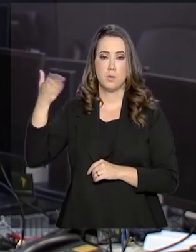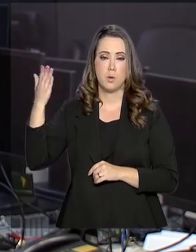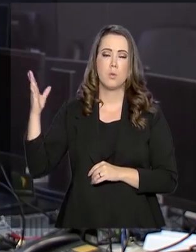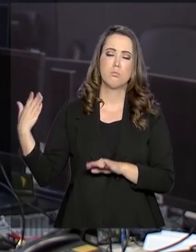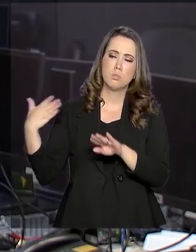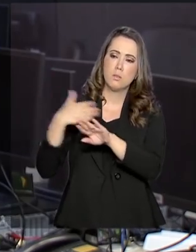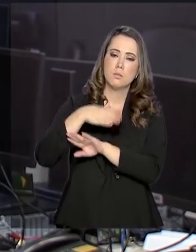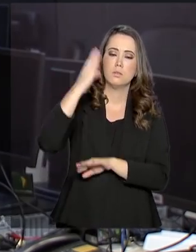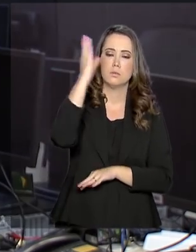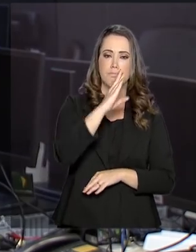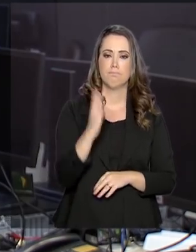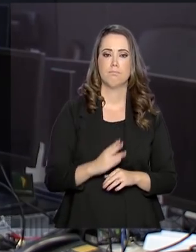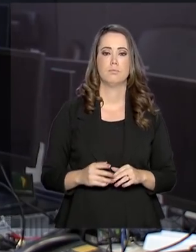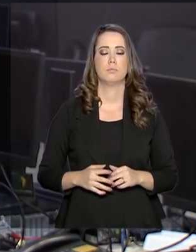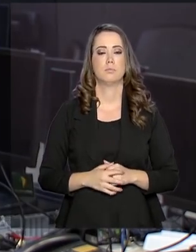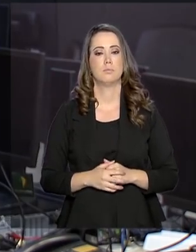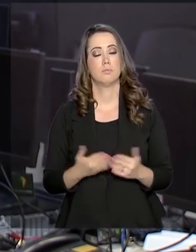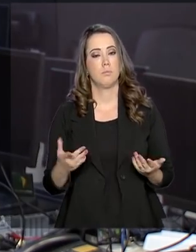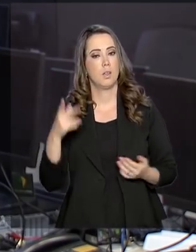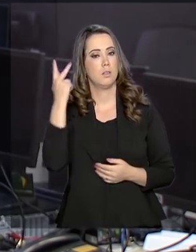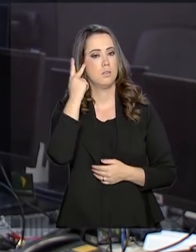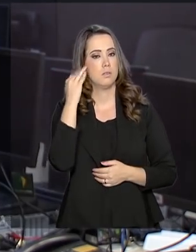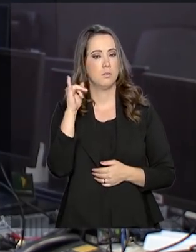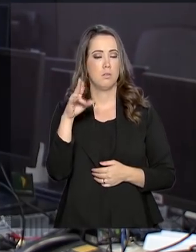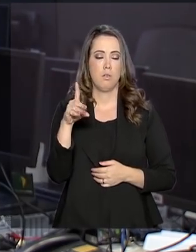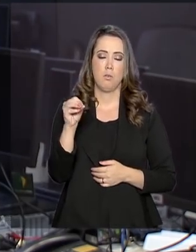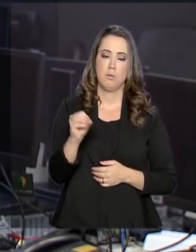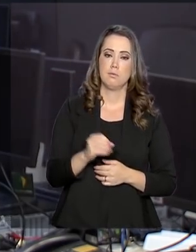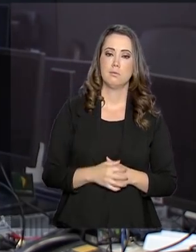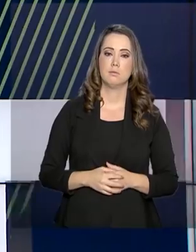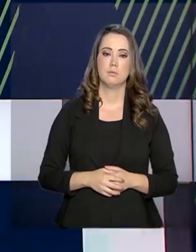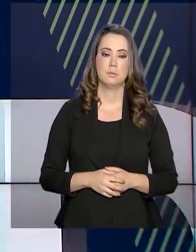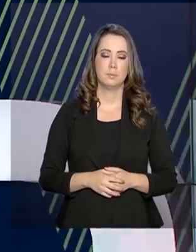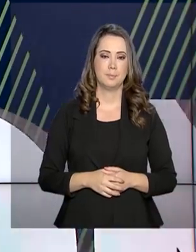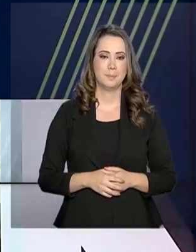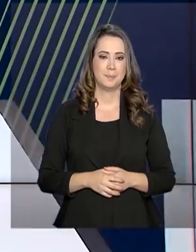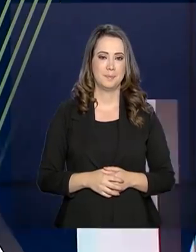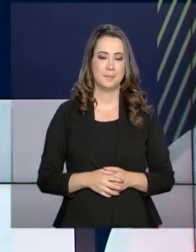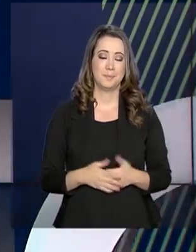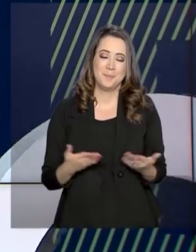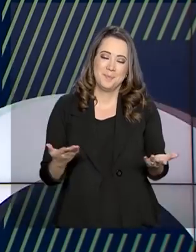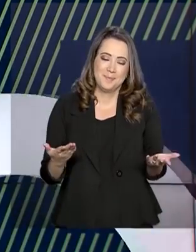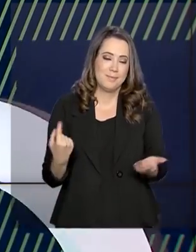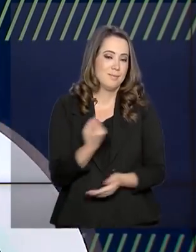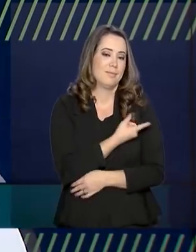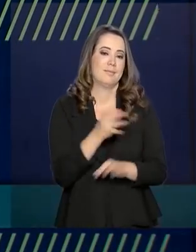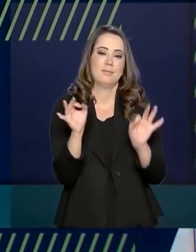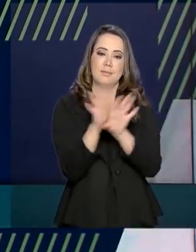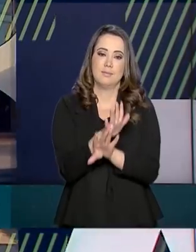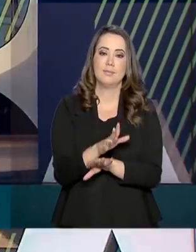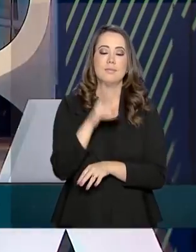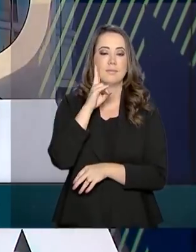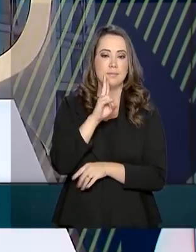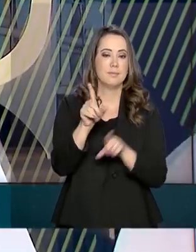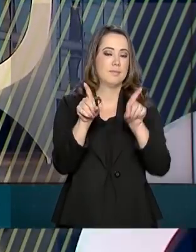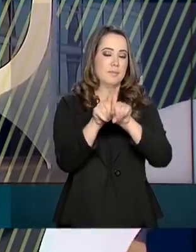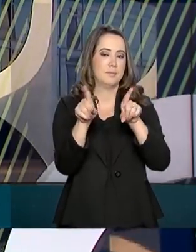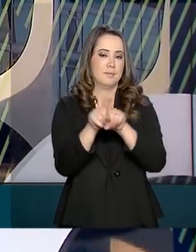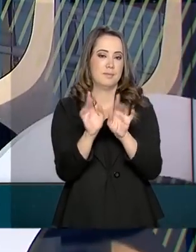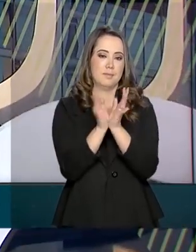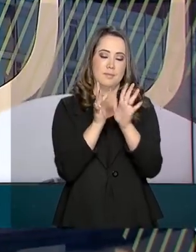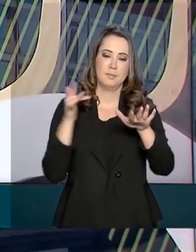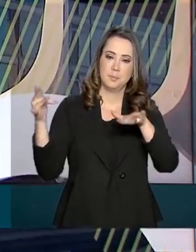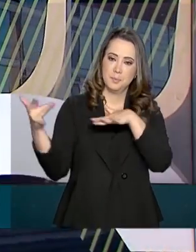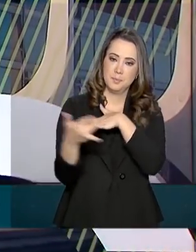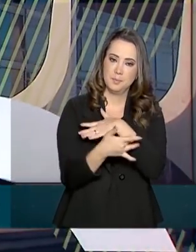cruzaram a fronteira com o Brasil. De São Paulo, Ricardo Ferraz. E o Governo Agora fica por aqui. Acompanhe a gente